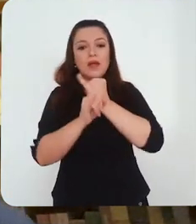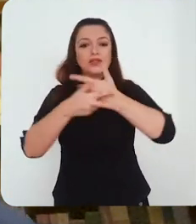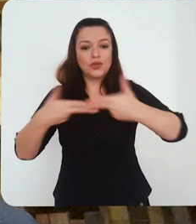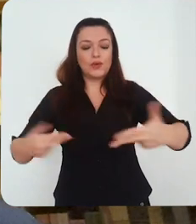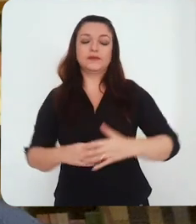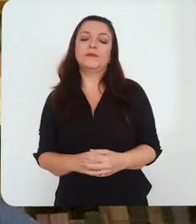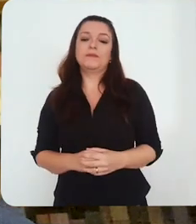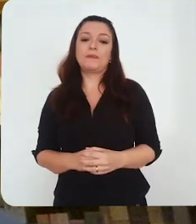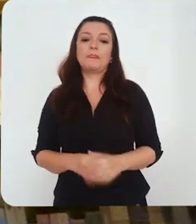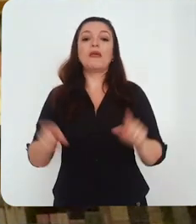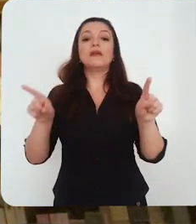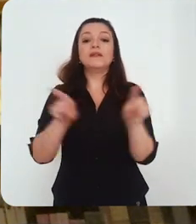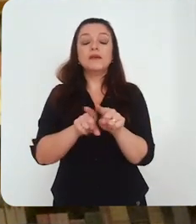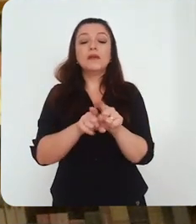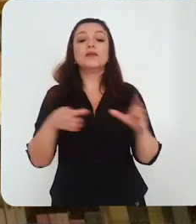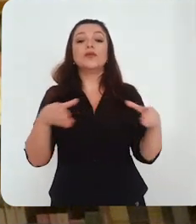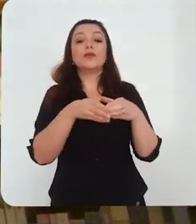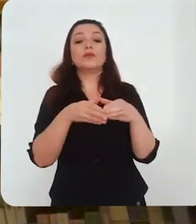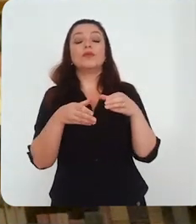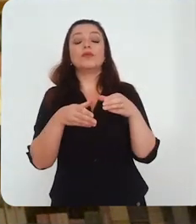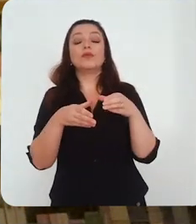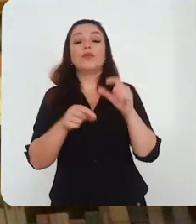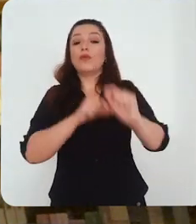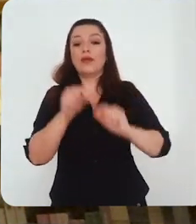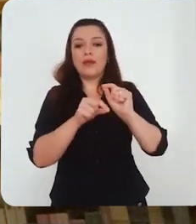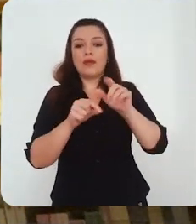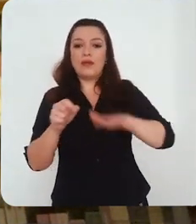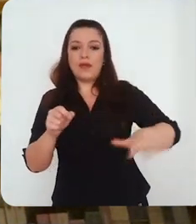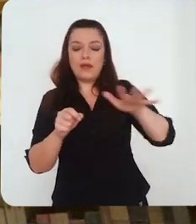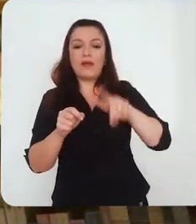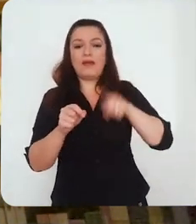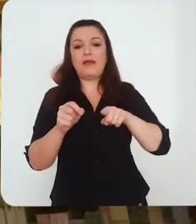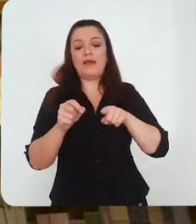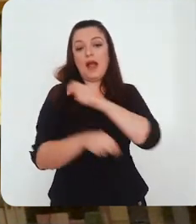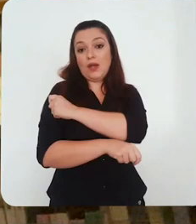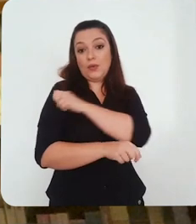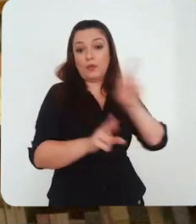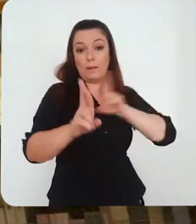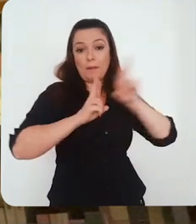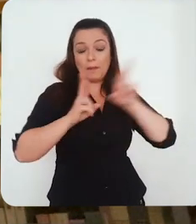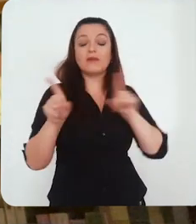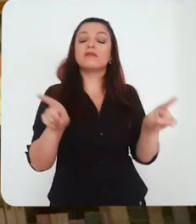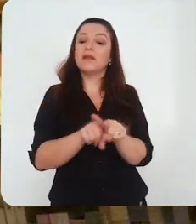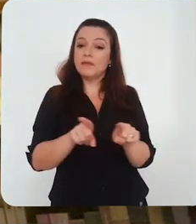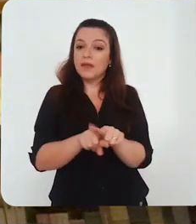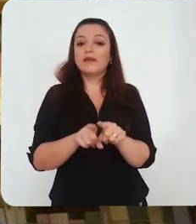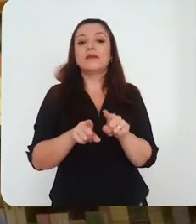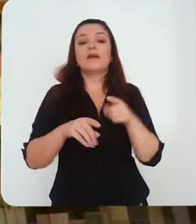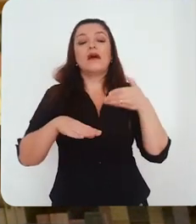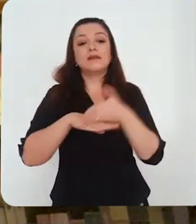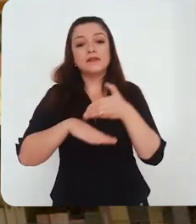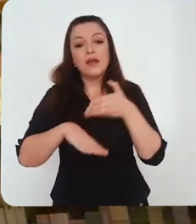estudantes, uma parcela importante deles também, que acabou sendo favorável à retomada das atividades remotas, os argumentos foram, enfim, o